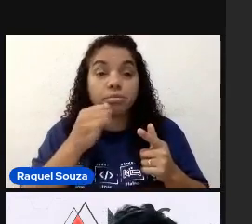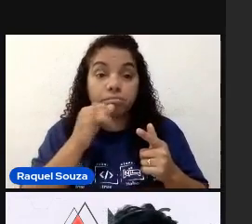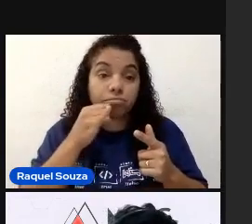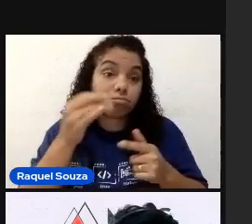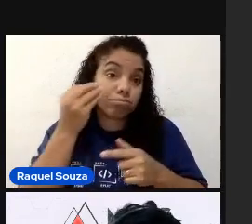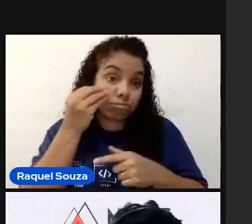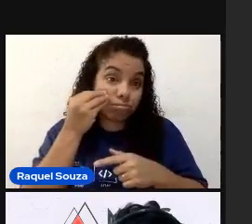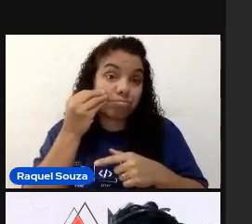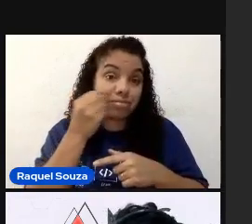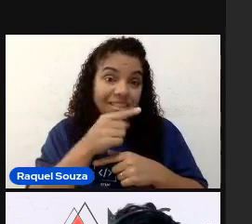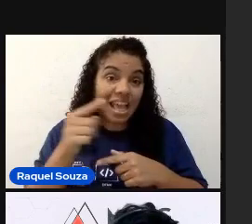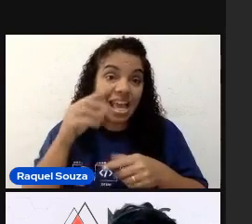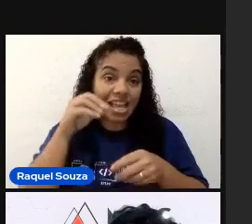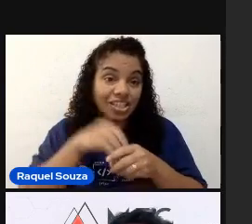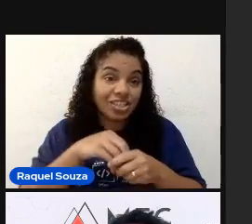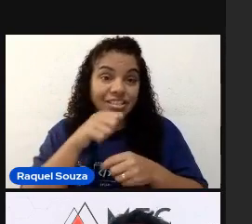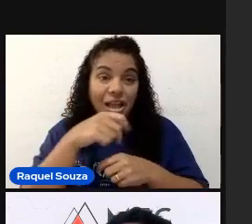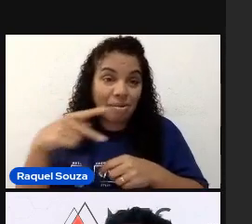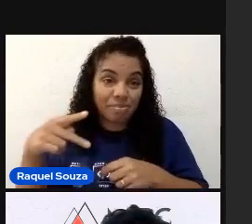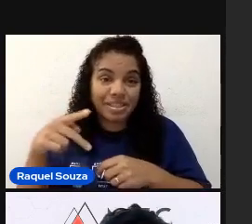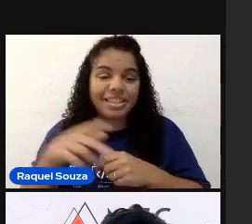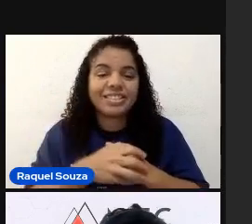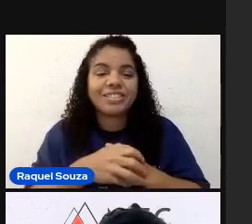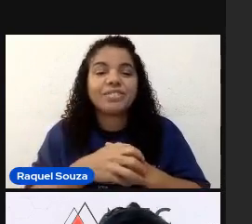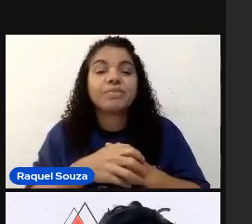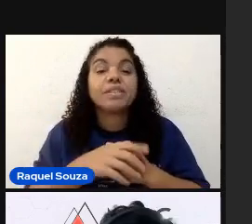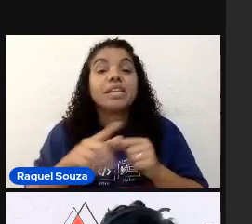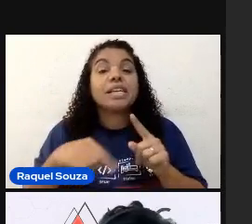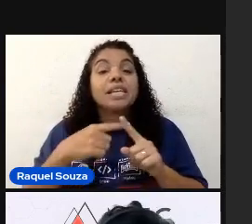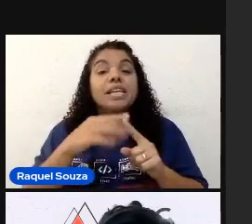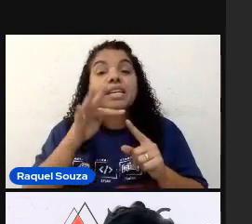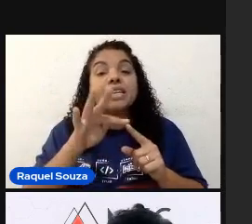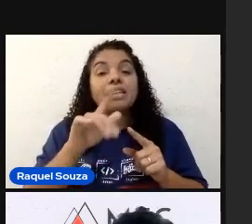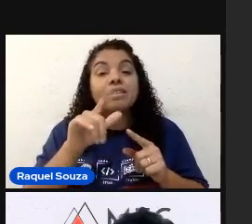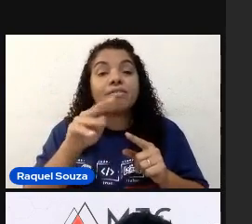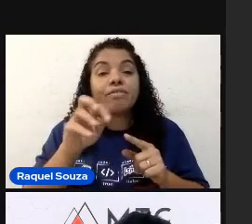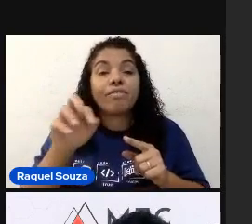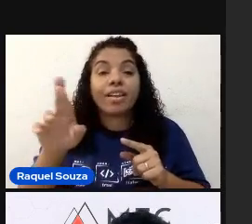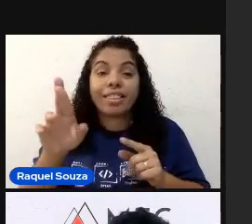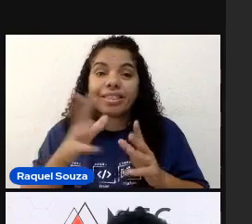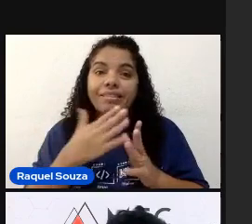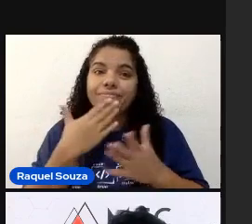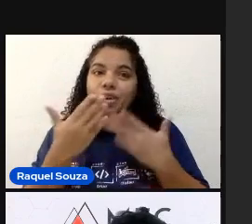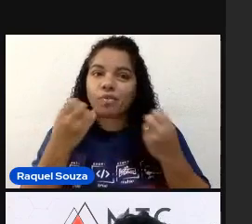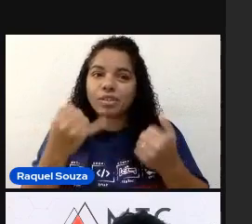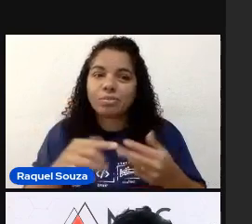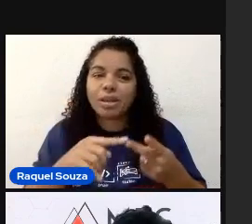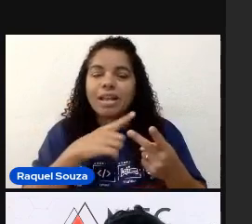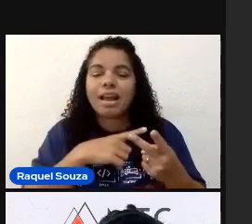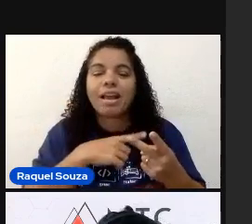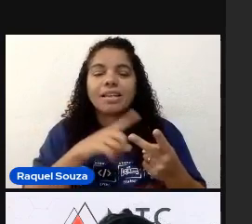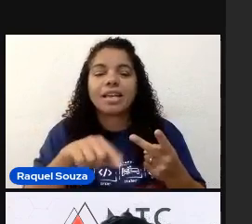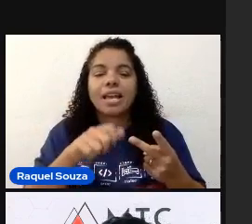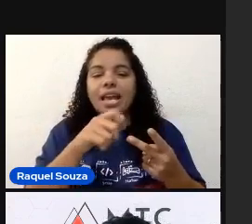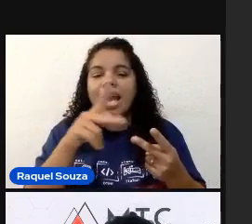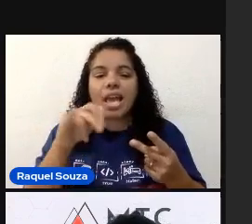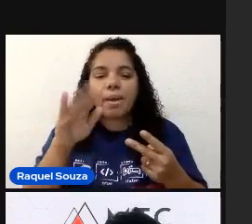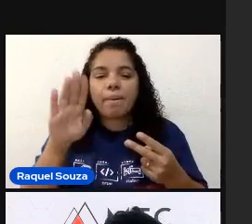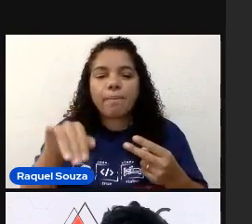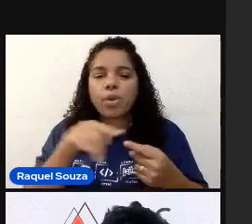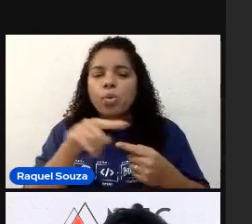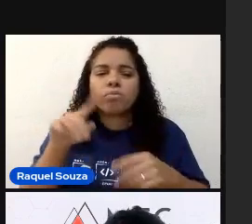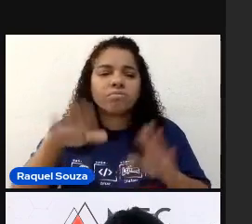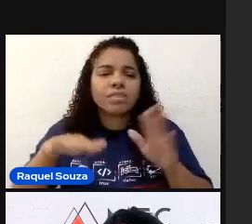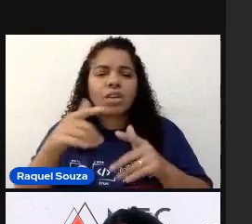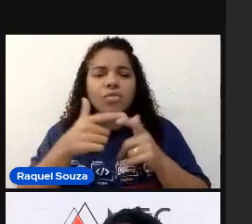testes em aplicativos. E o Flutter. E eu vou explicar isso. Começando sobre o Appium. acho que não... Talvez a